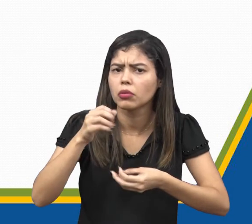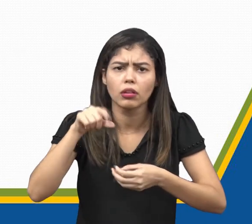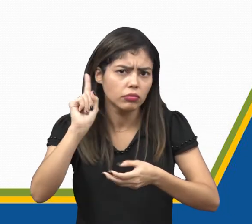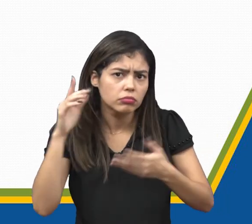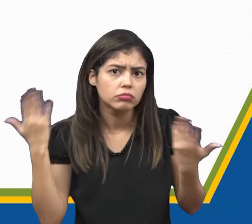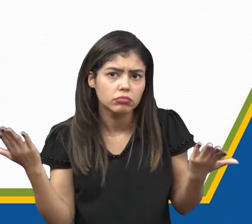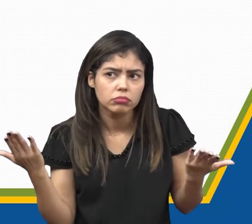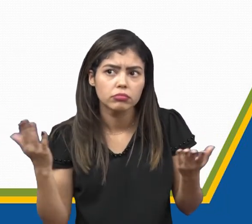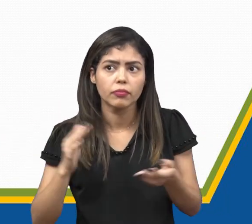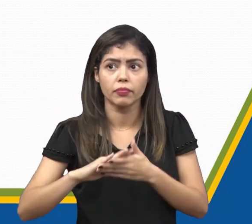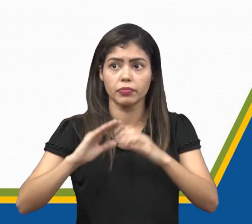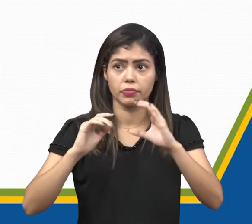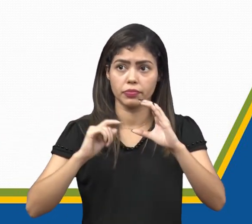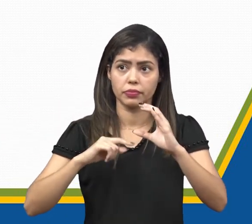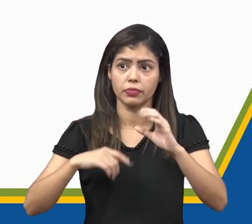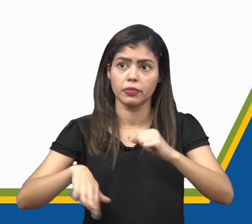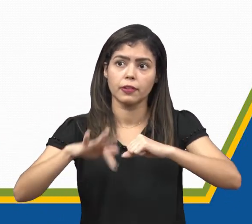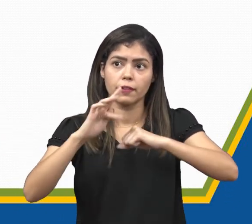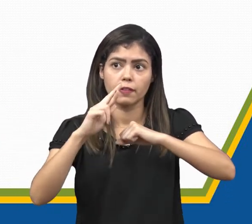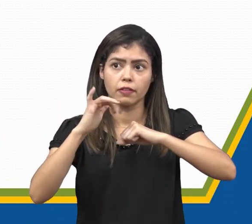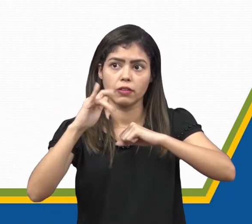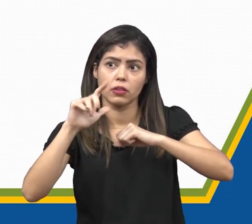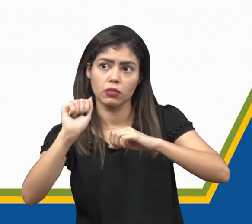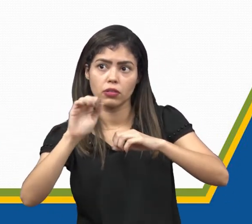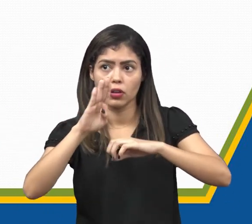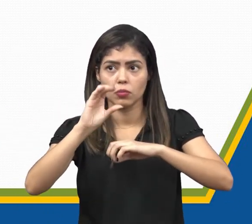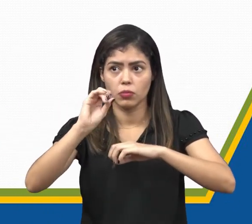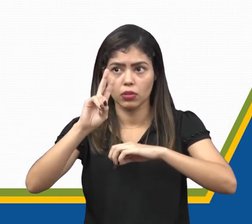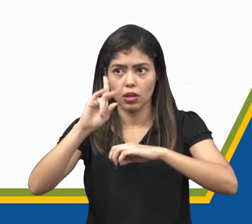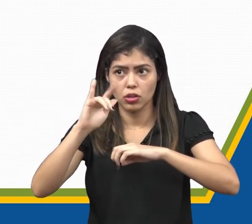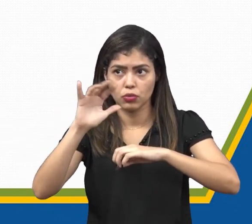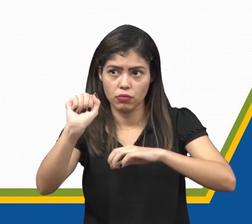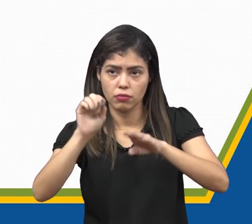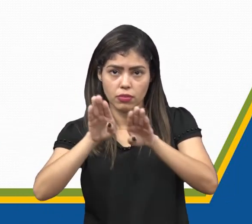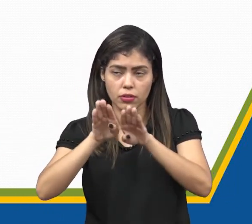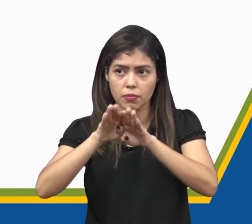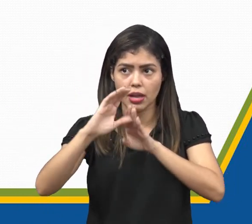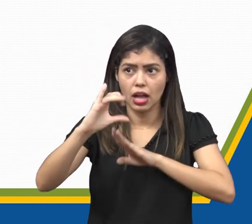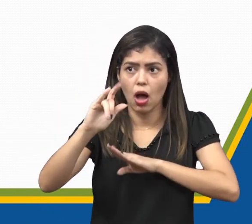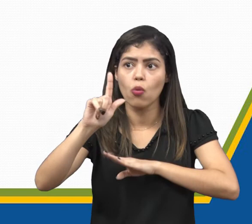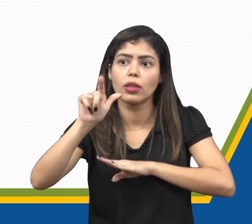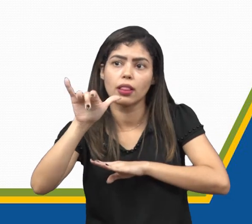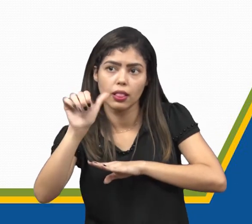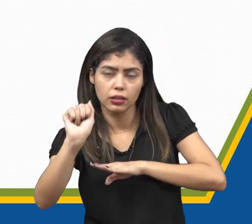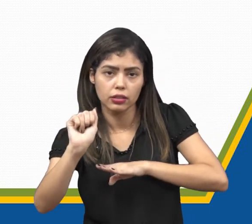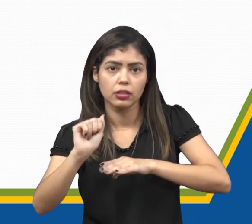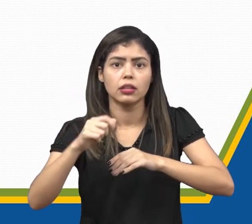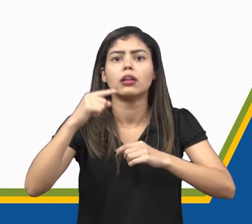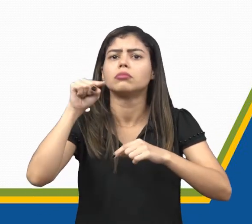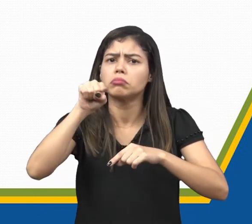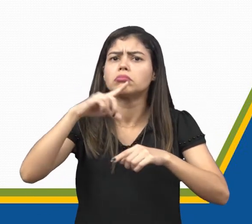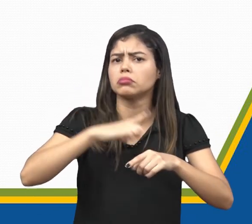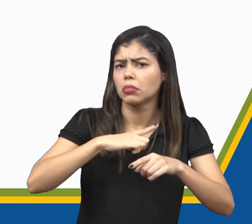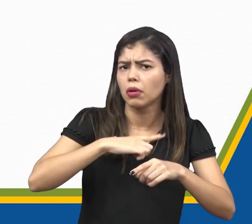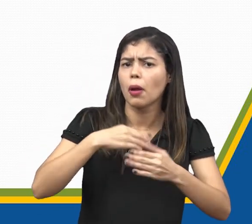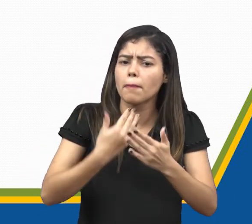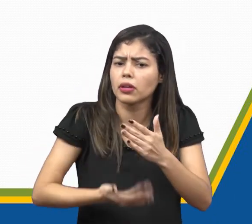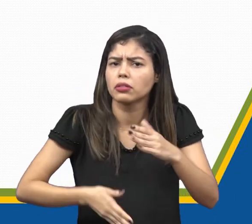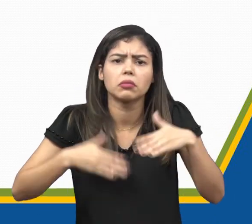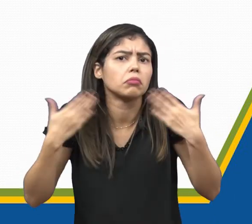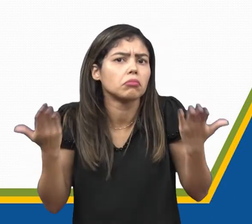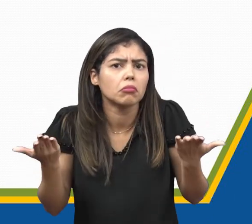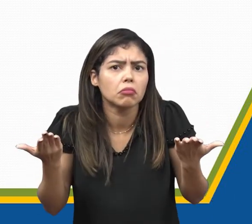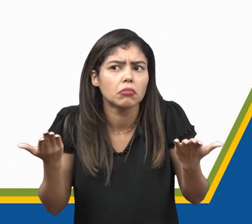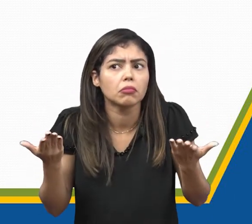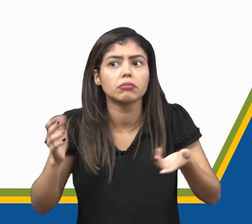diferencial? C. Feiura, bocaiúva, cauila. Essas palavras mantiveram o acento ou perderam